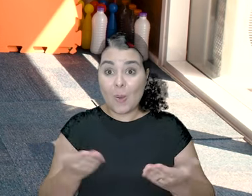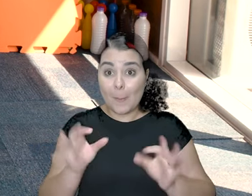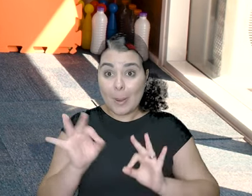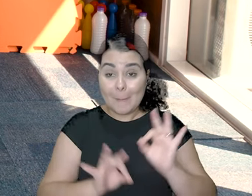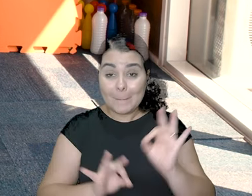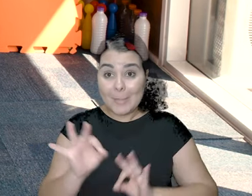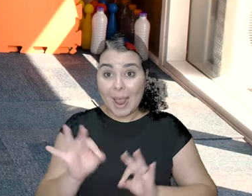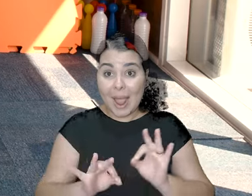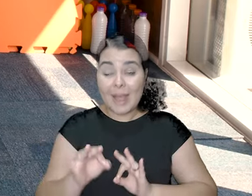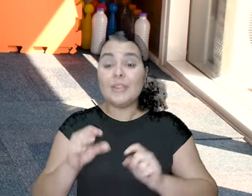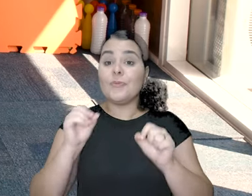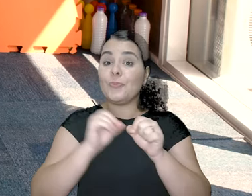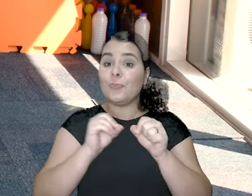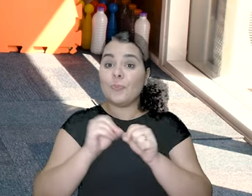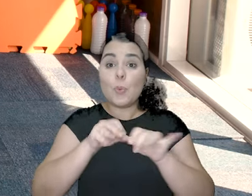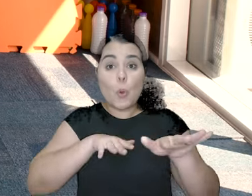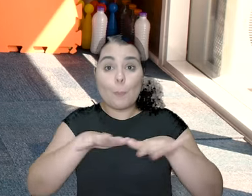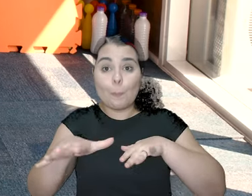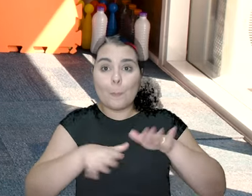E foi!